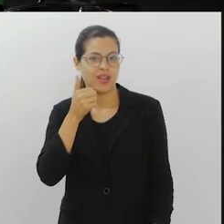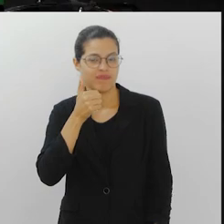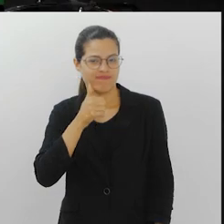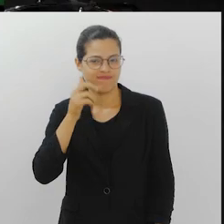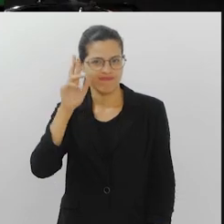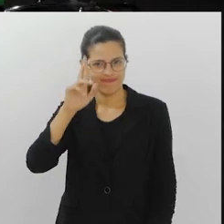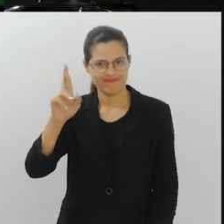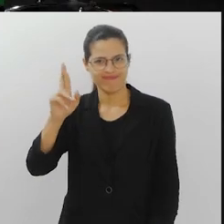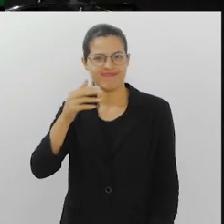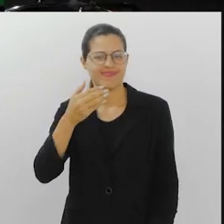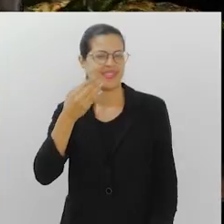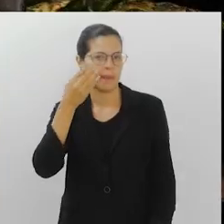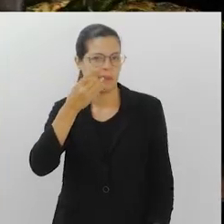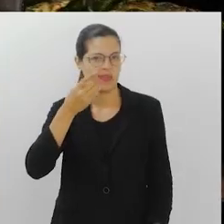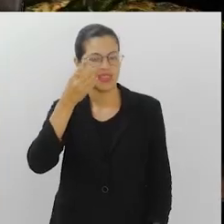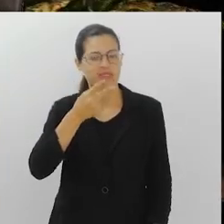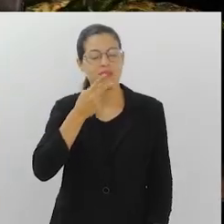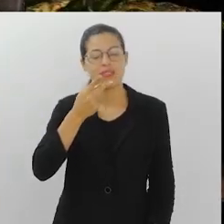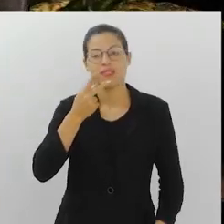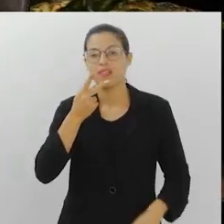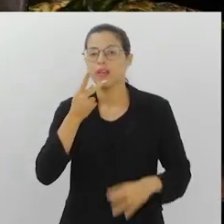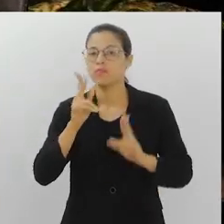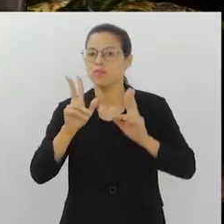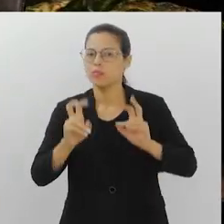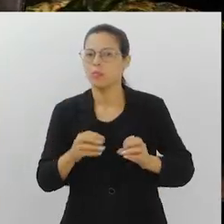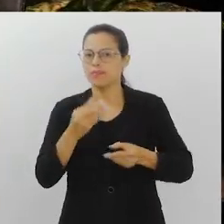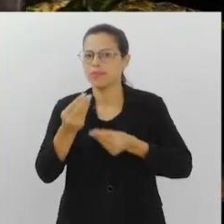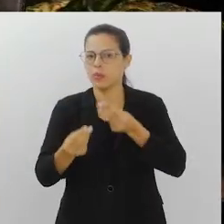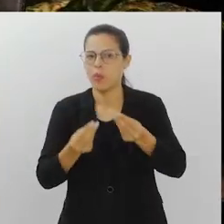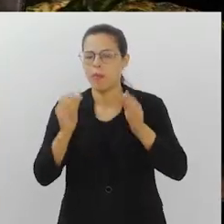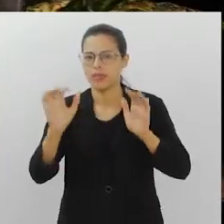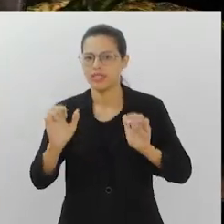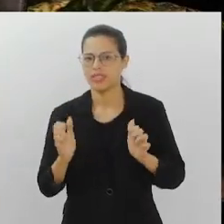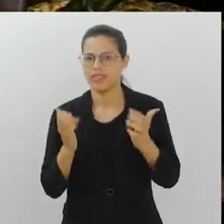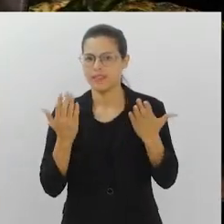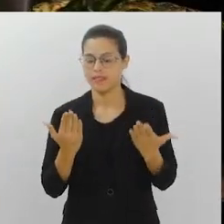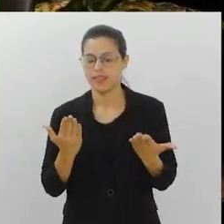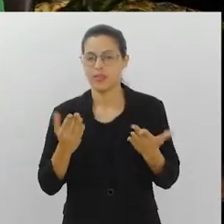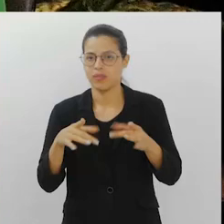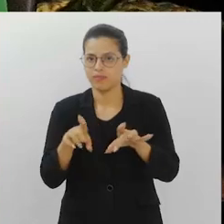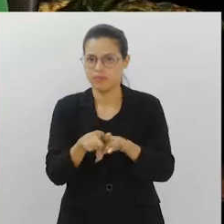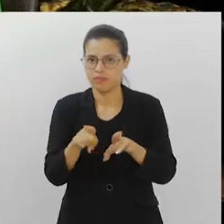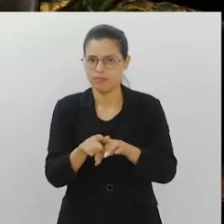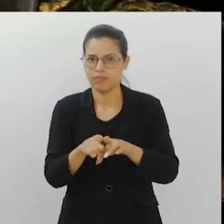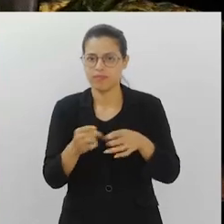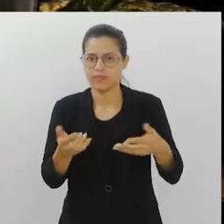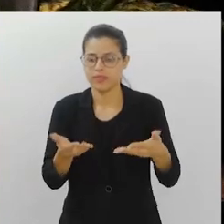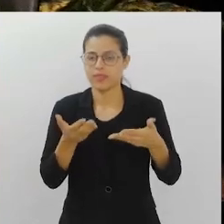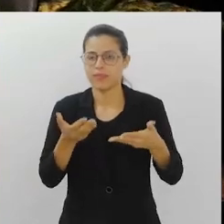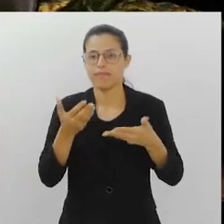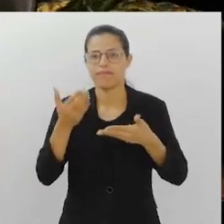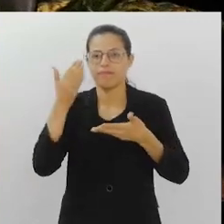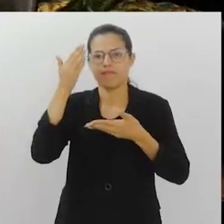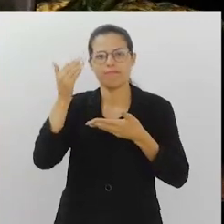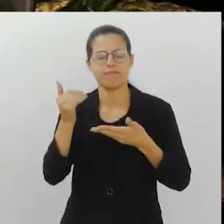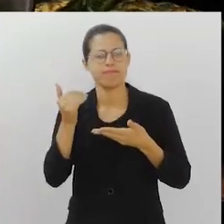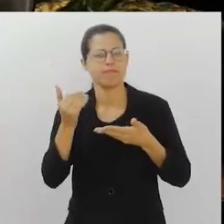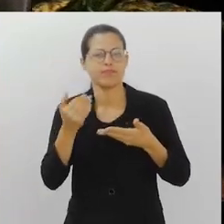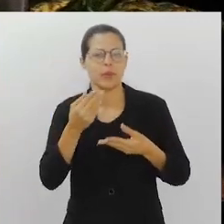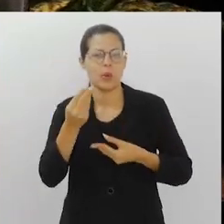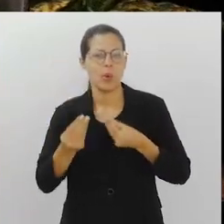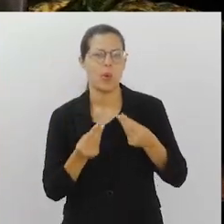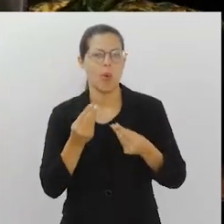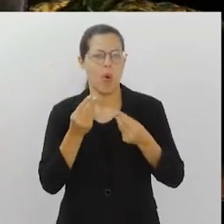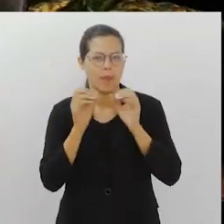senhora, deputada, para a gente falar um pouquinho sobre o que vai ser esse evento. E também eu queria saber de que forma